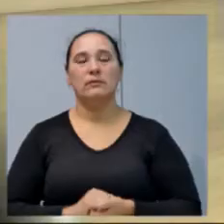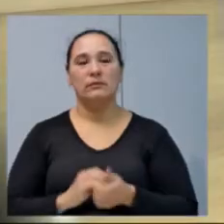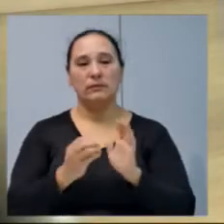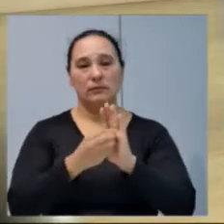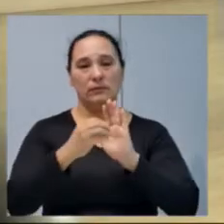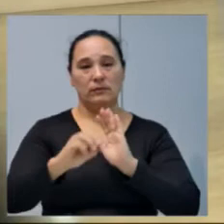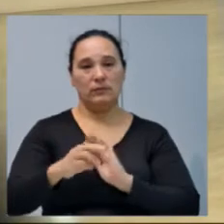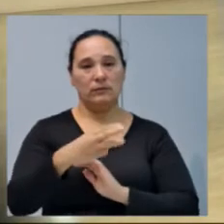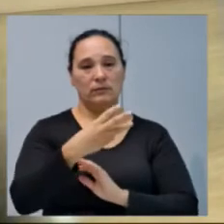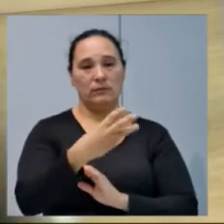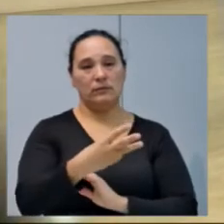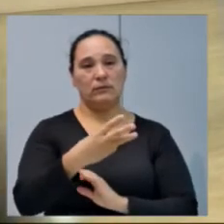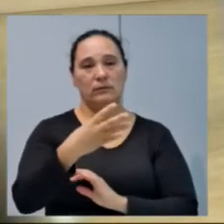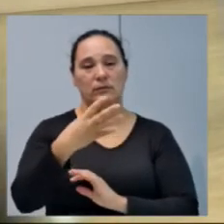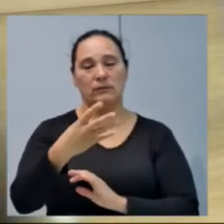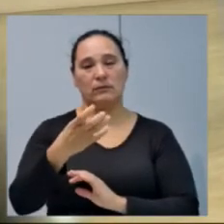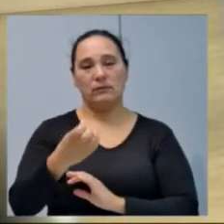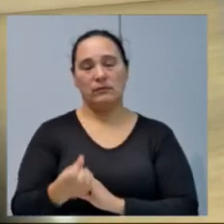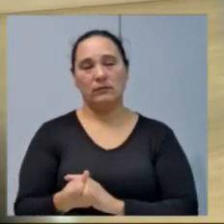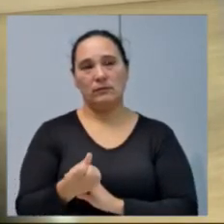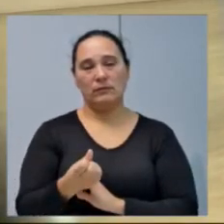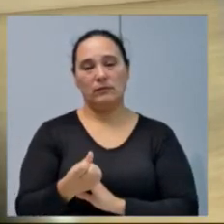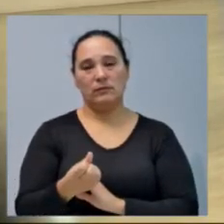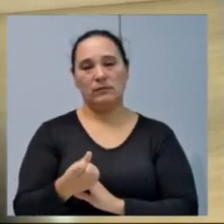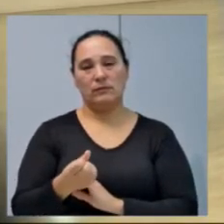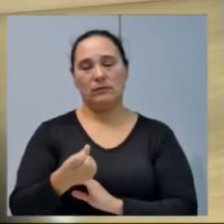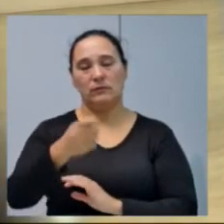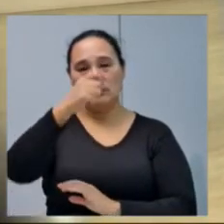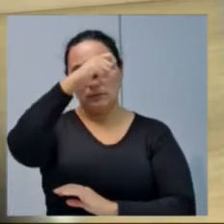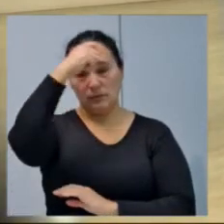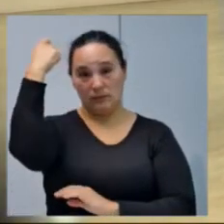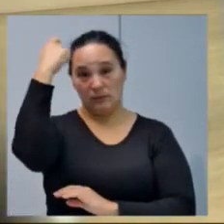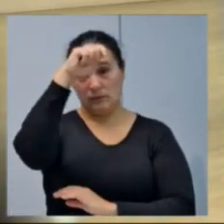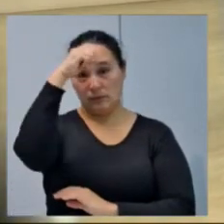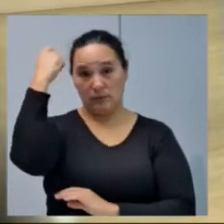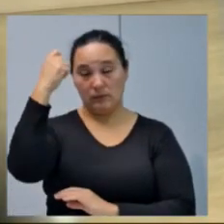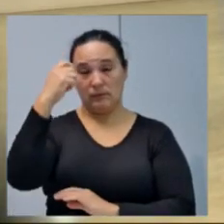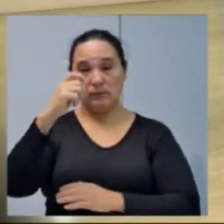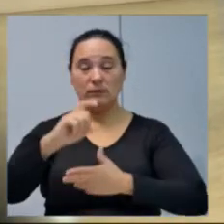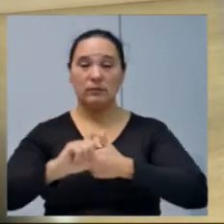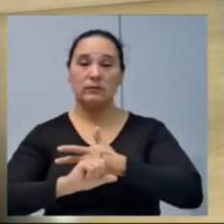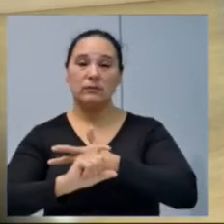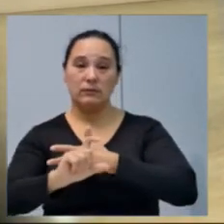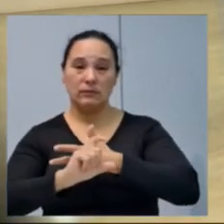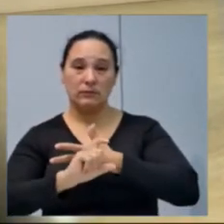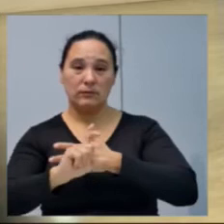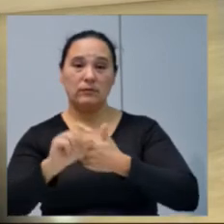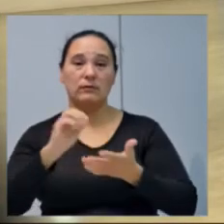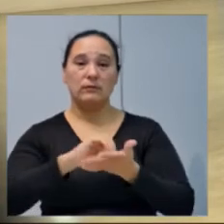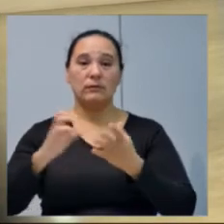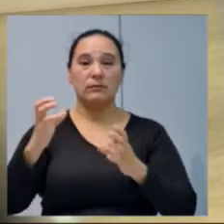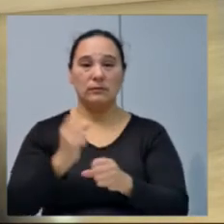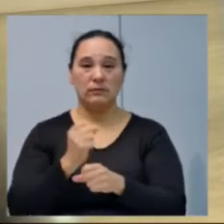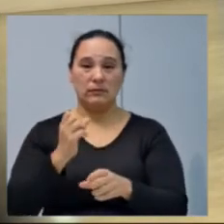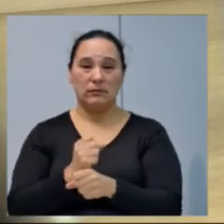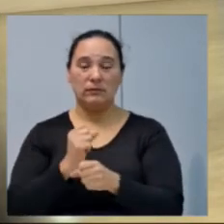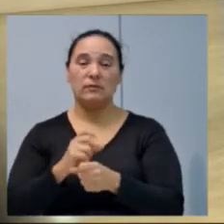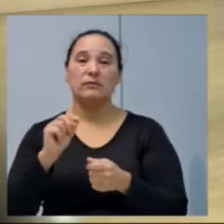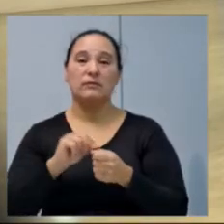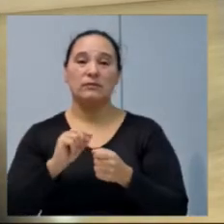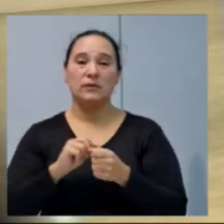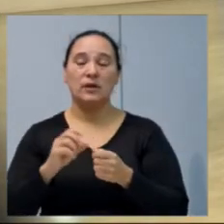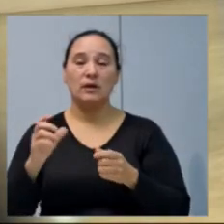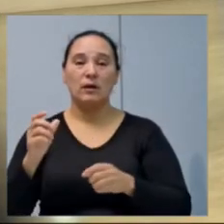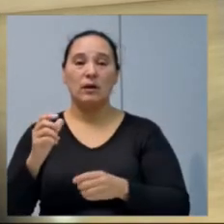indicação 346, 2017, do vereador Adriano de Martini, para que o Executivo Municipal, através da Secretaria de Obras, realize a